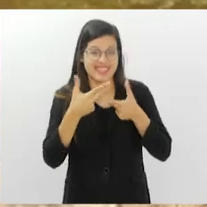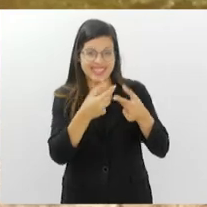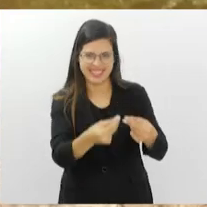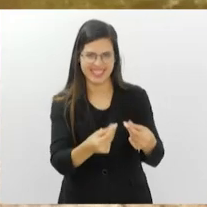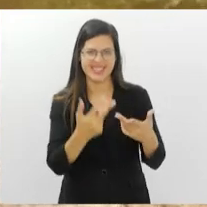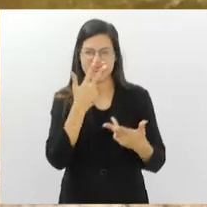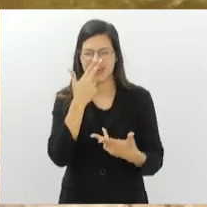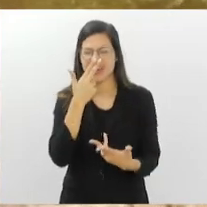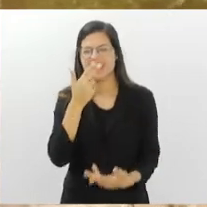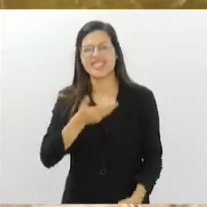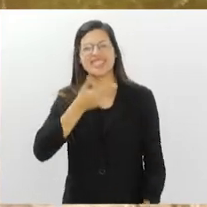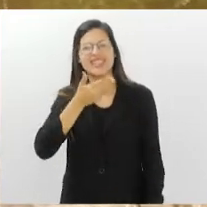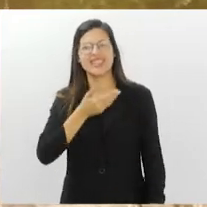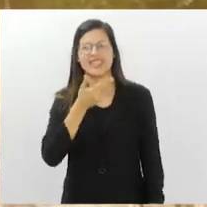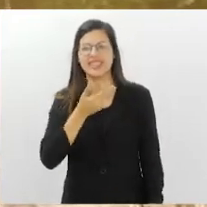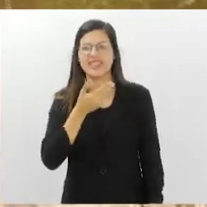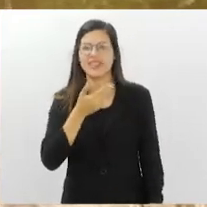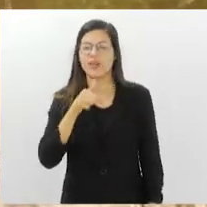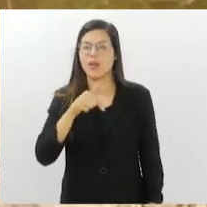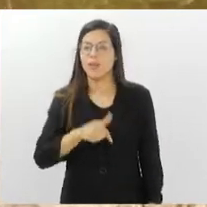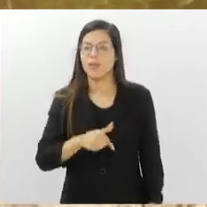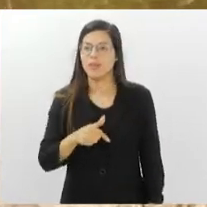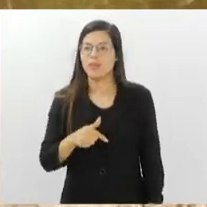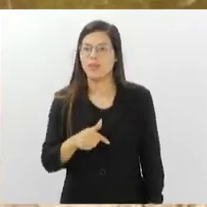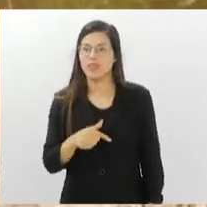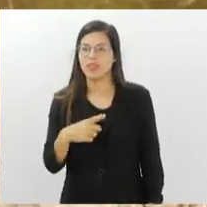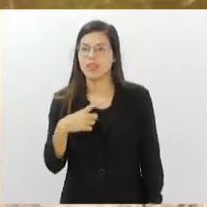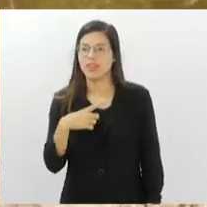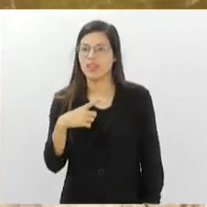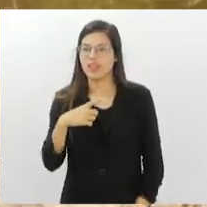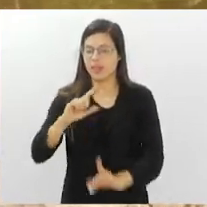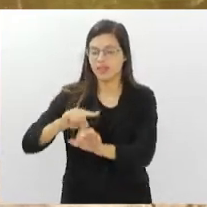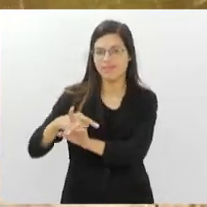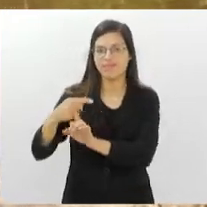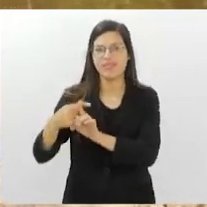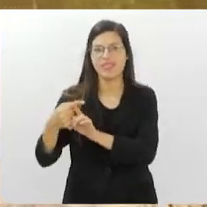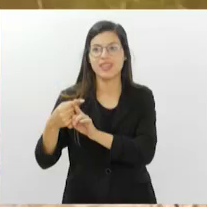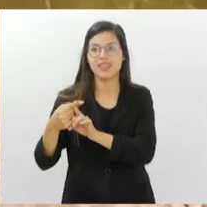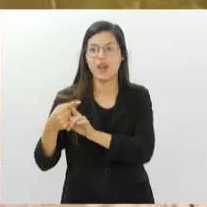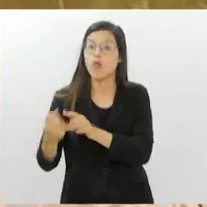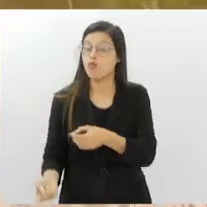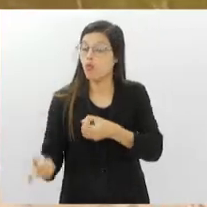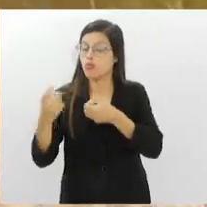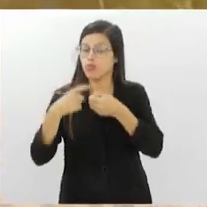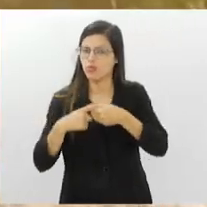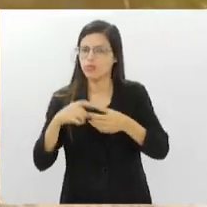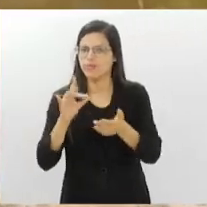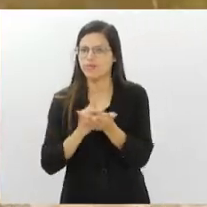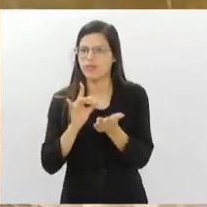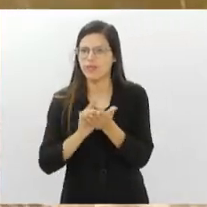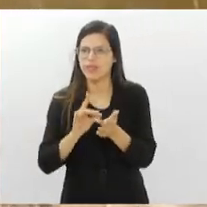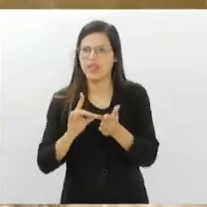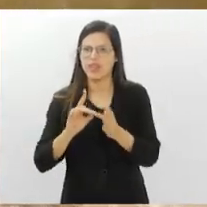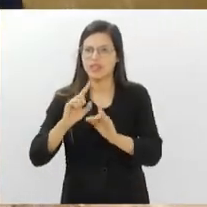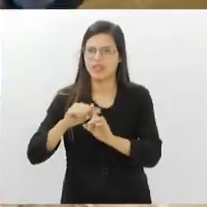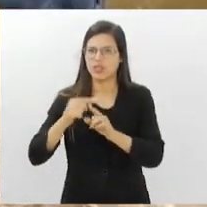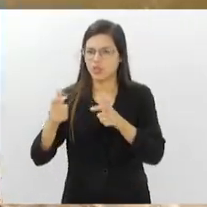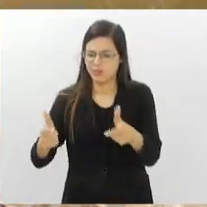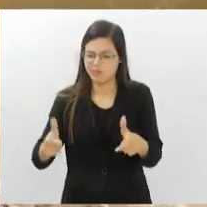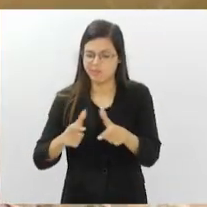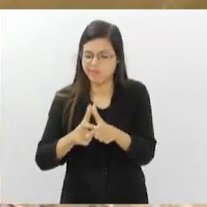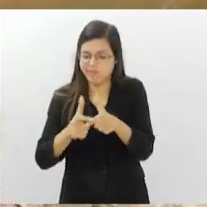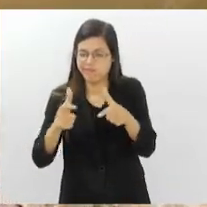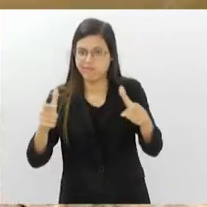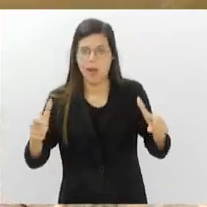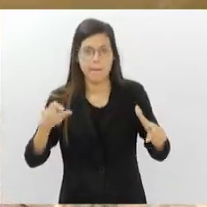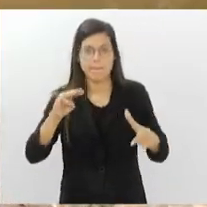Freitas que acaba de ganhar mais um peda... Quer dizer, ganhar não. Ela retomou mais um pedacinho dos milhões de metros